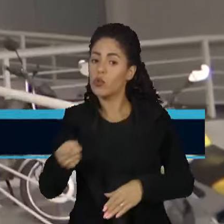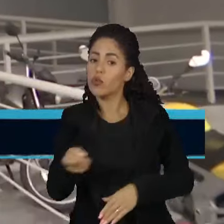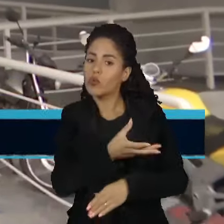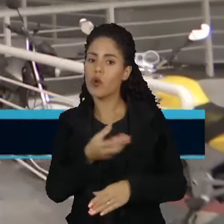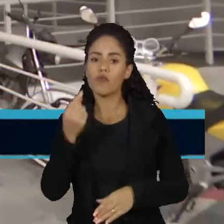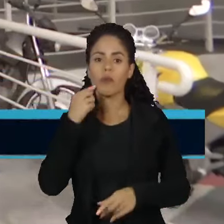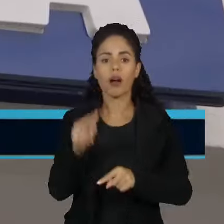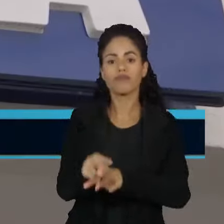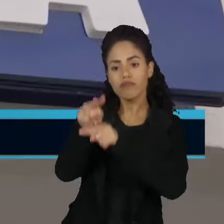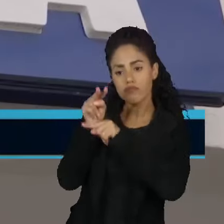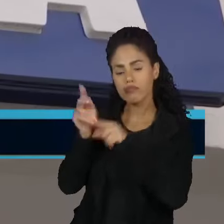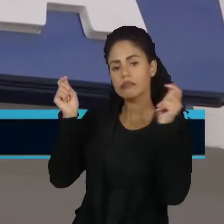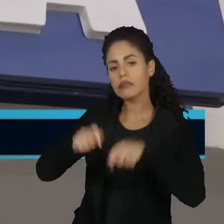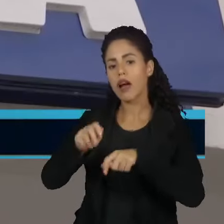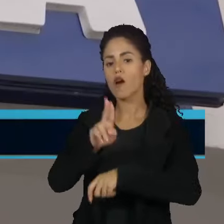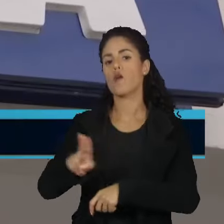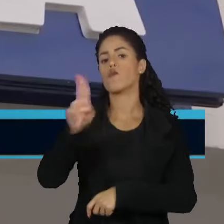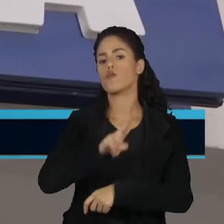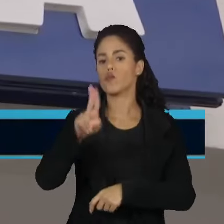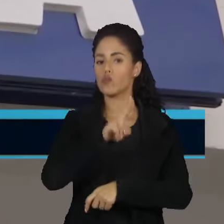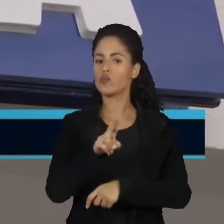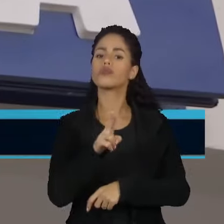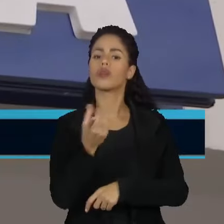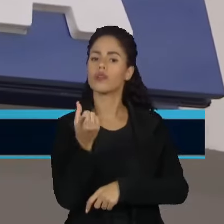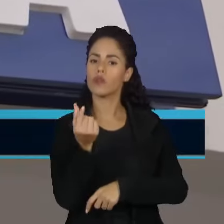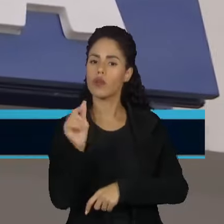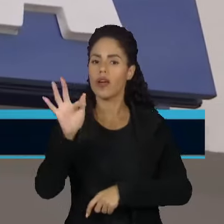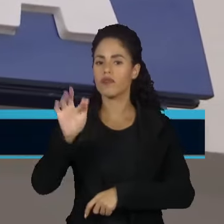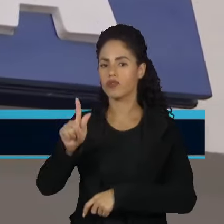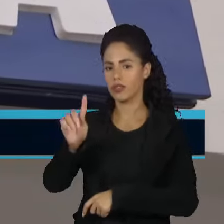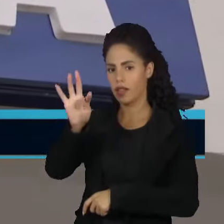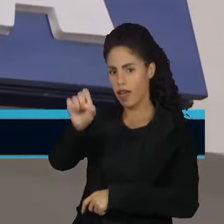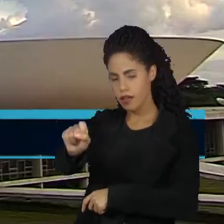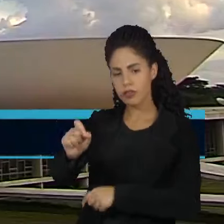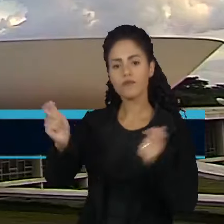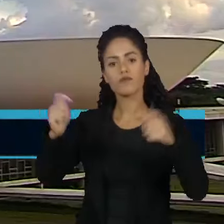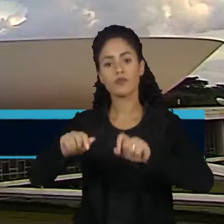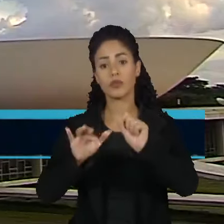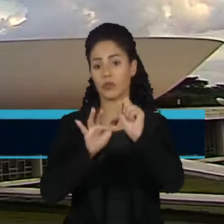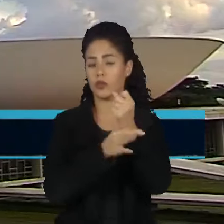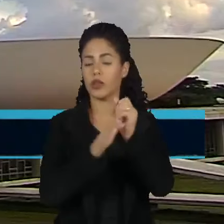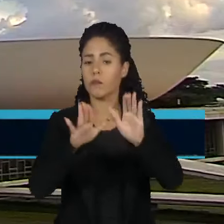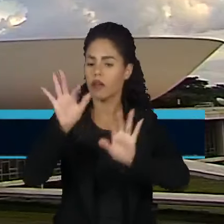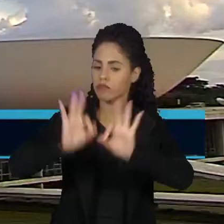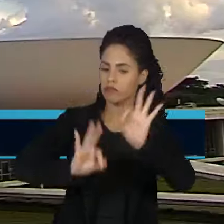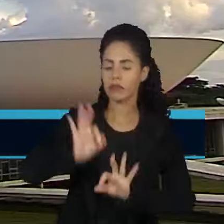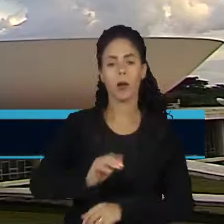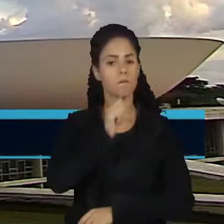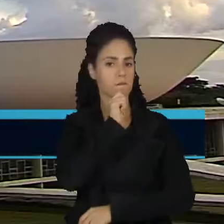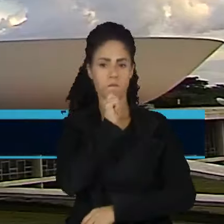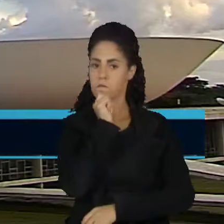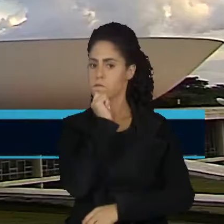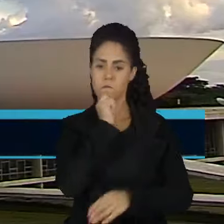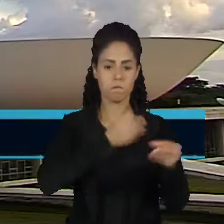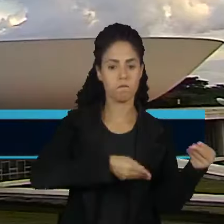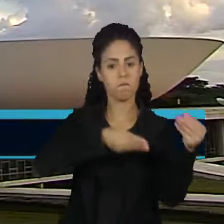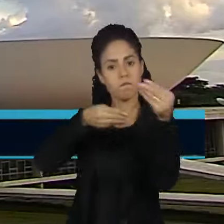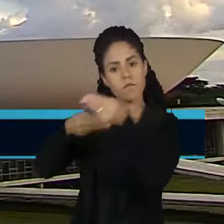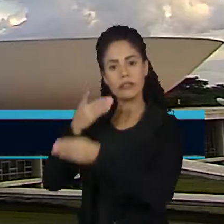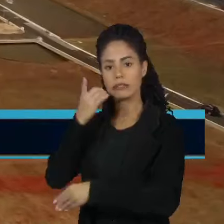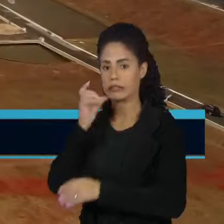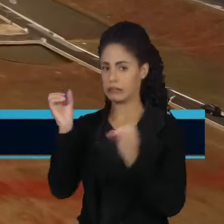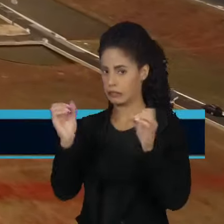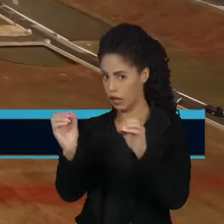de empréstimo, usando o saldo do FGTS como garantia. Mas o projeto ainda não foi enviado ao